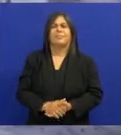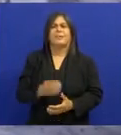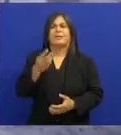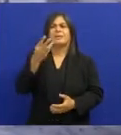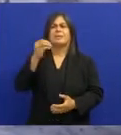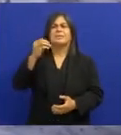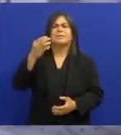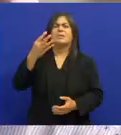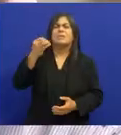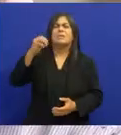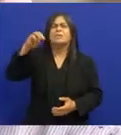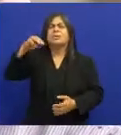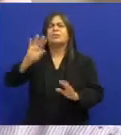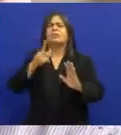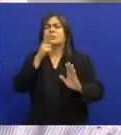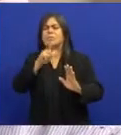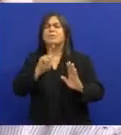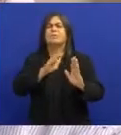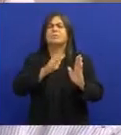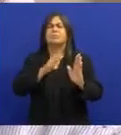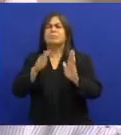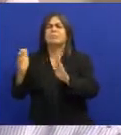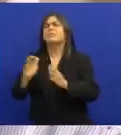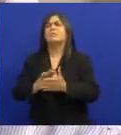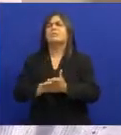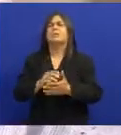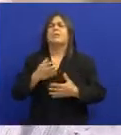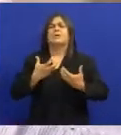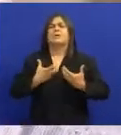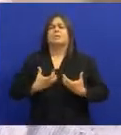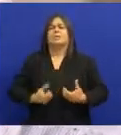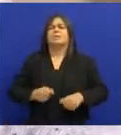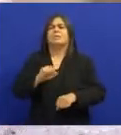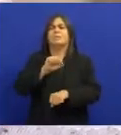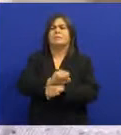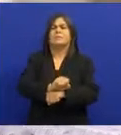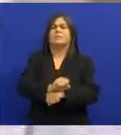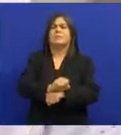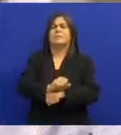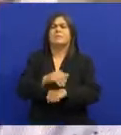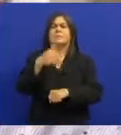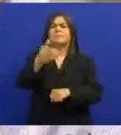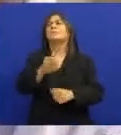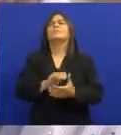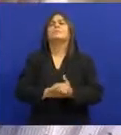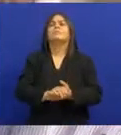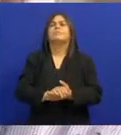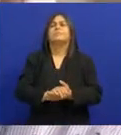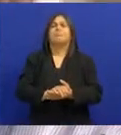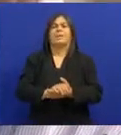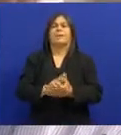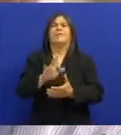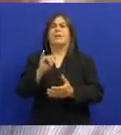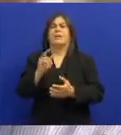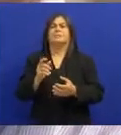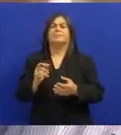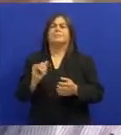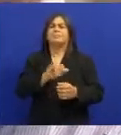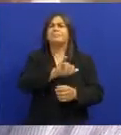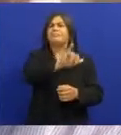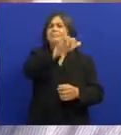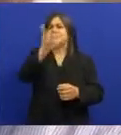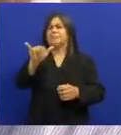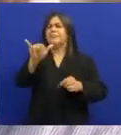fez Meia hora Quarenta minutos de show Ainda conseguiu Fazer o mostro Depois ele cansou Parou No outro dia Quando ia voltando